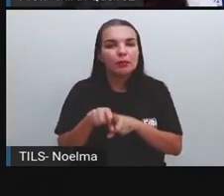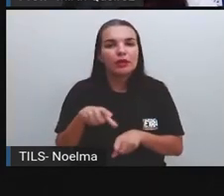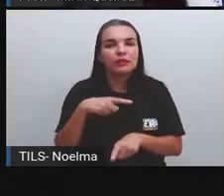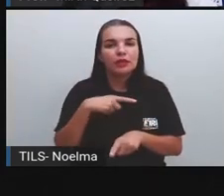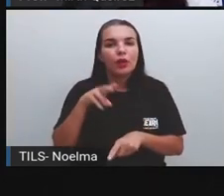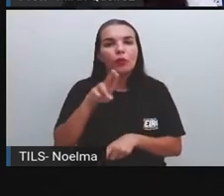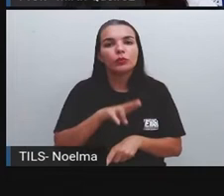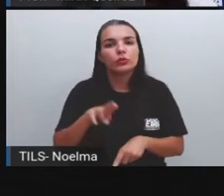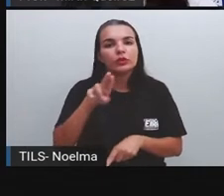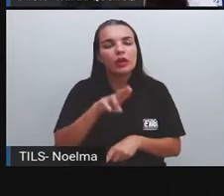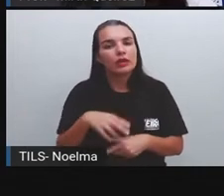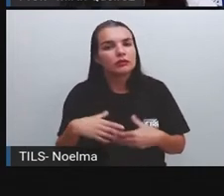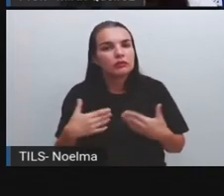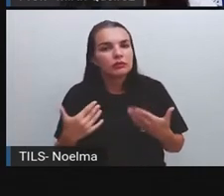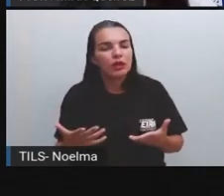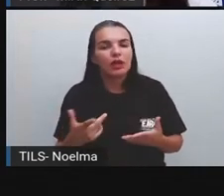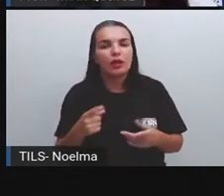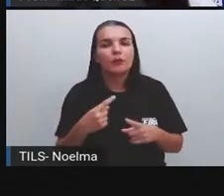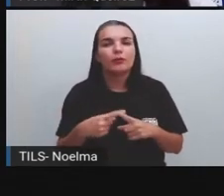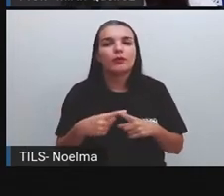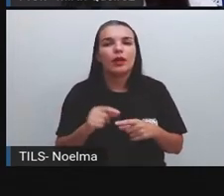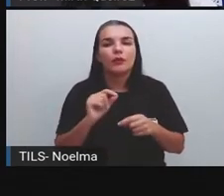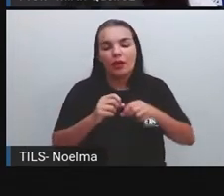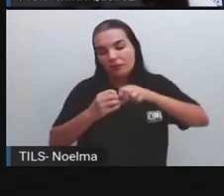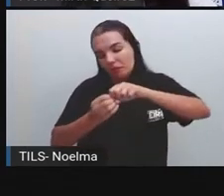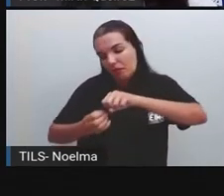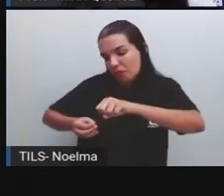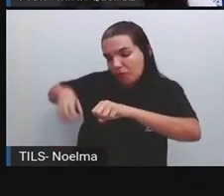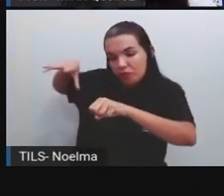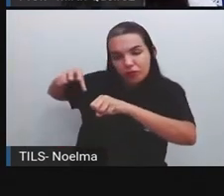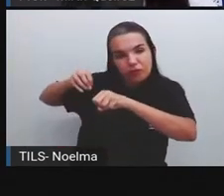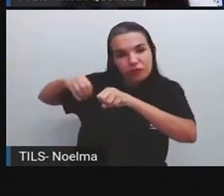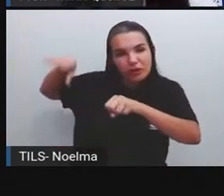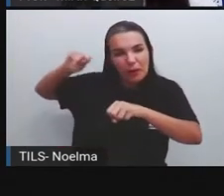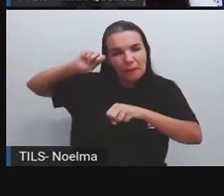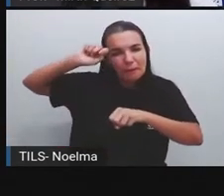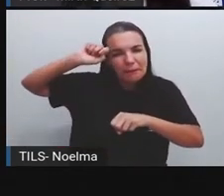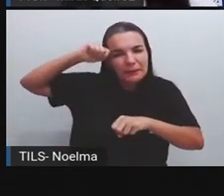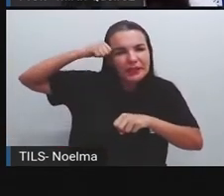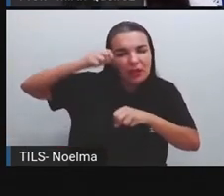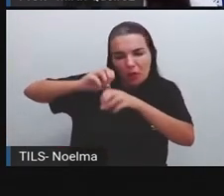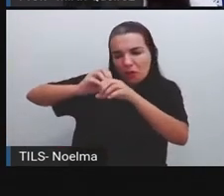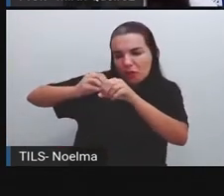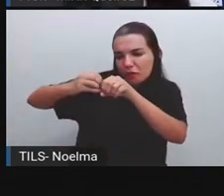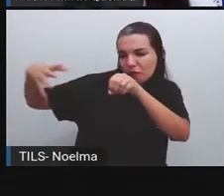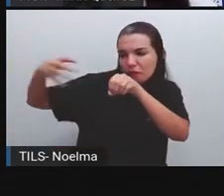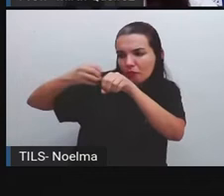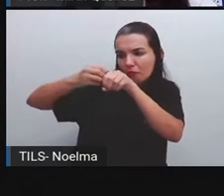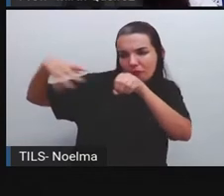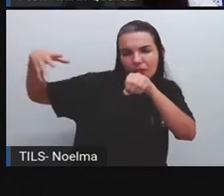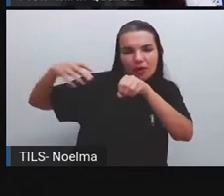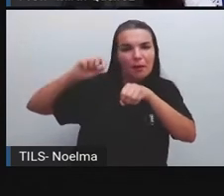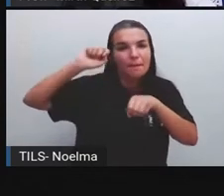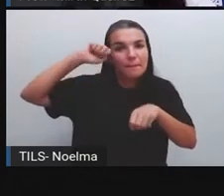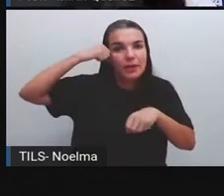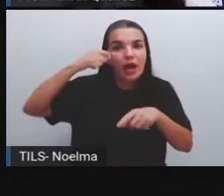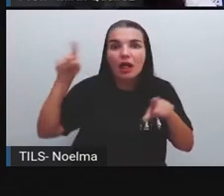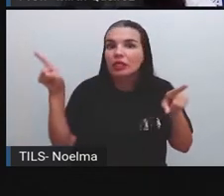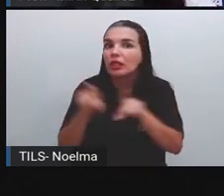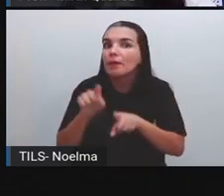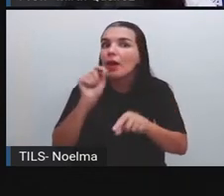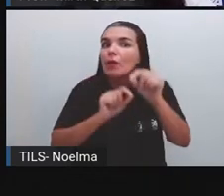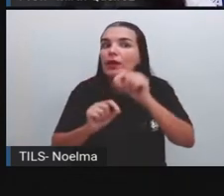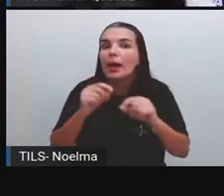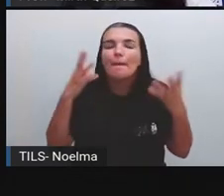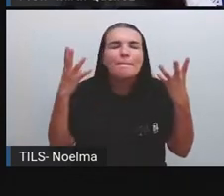alguns carros velhos, onde na descarga sai uma fumaça preta, né? Aquela fumaça preta ali, ela é muito, muito